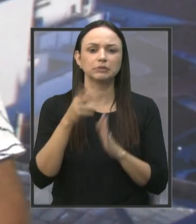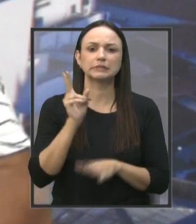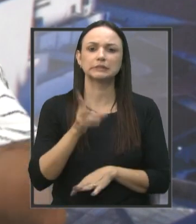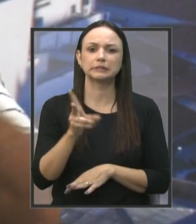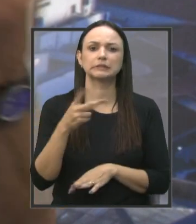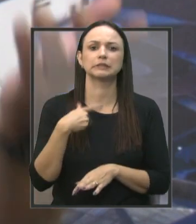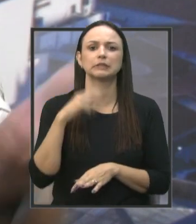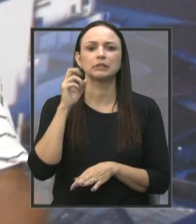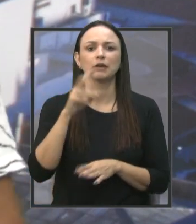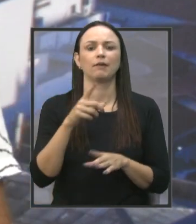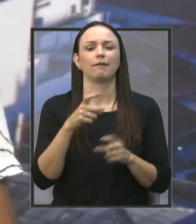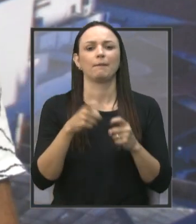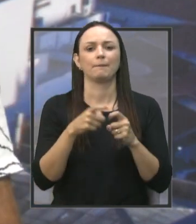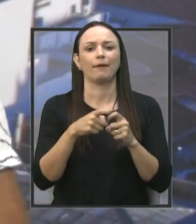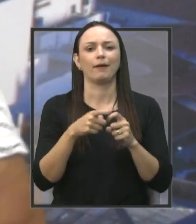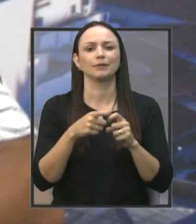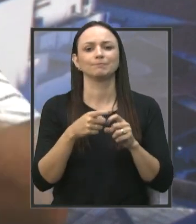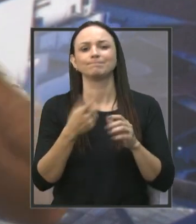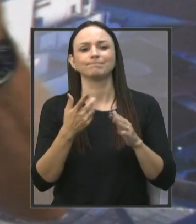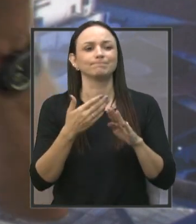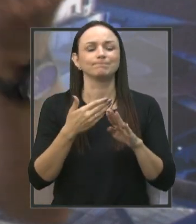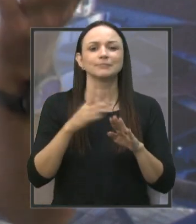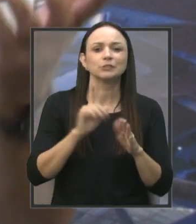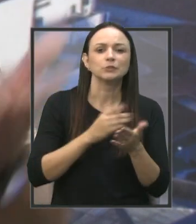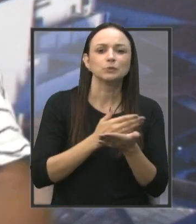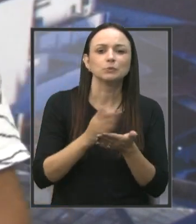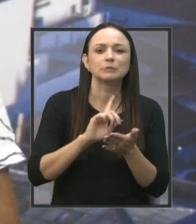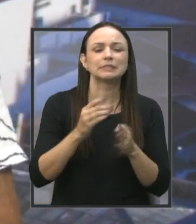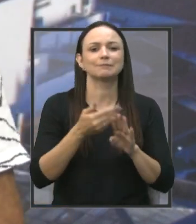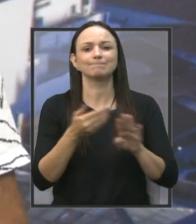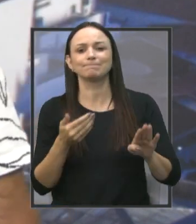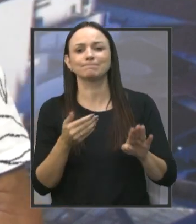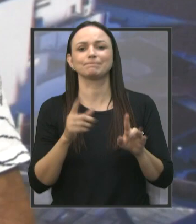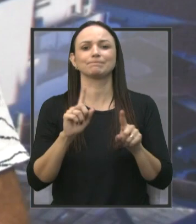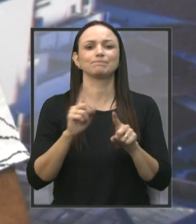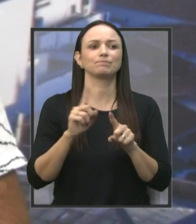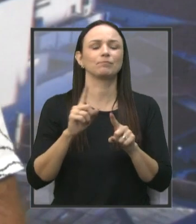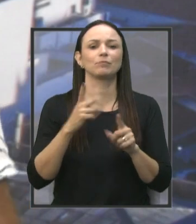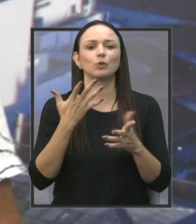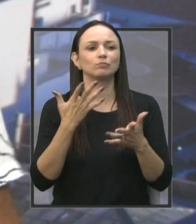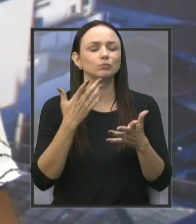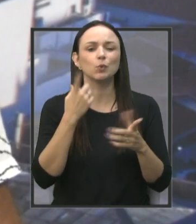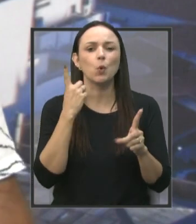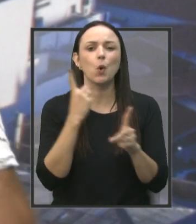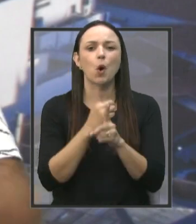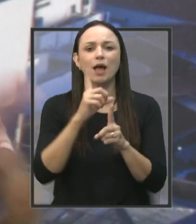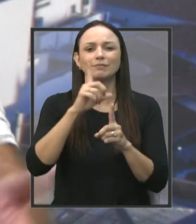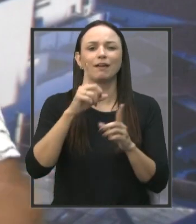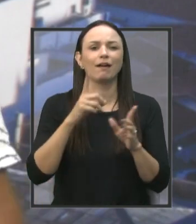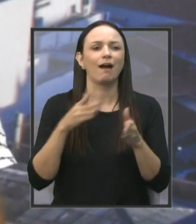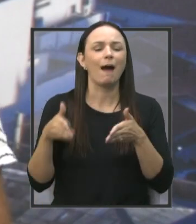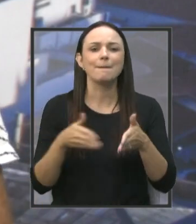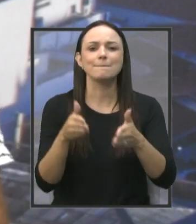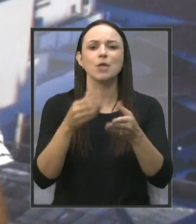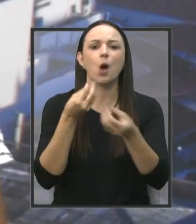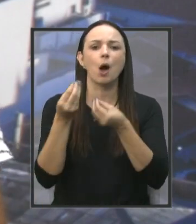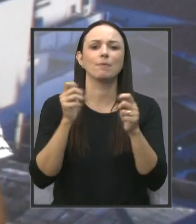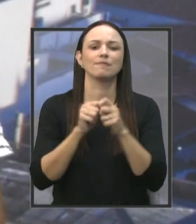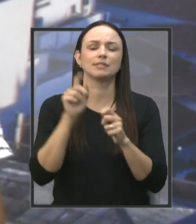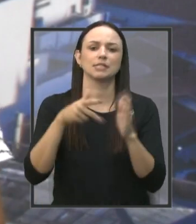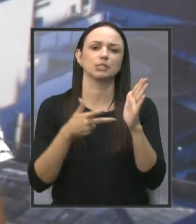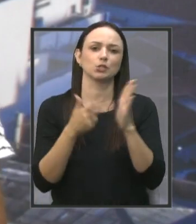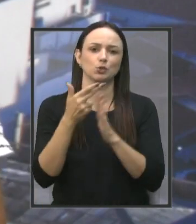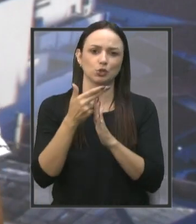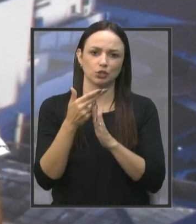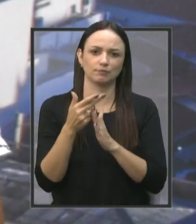havia um recuo dos médicos, da Santa Casa, ou provavelmente da saúde, que não encontrava um caminho direto e reto para fazer as cirurgias.